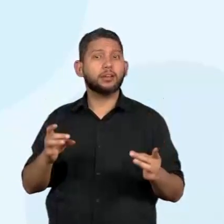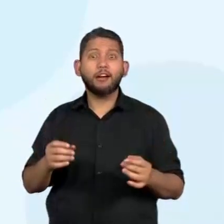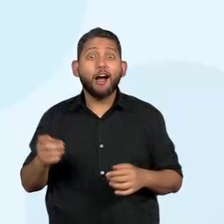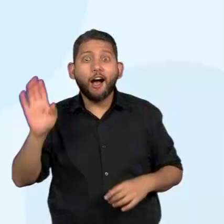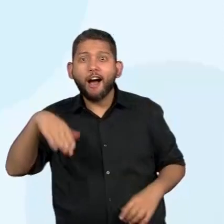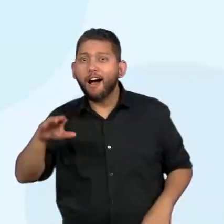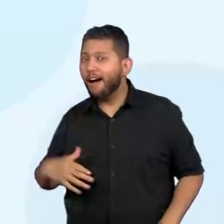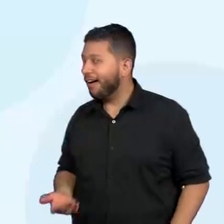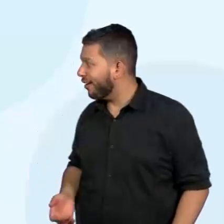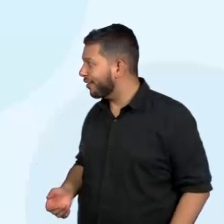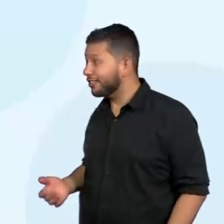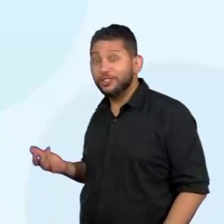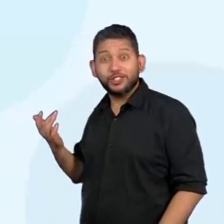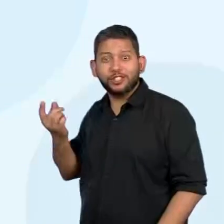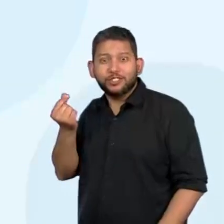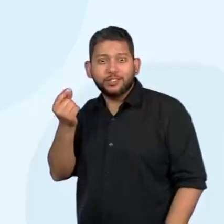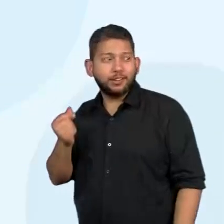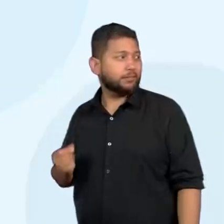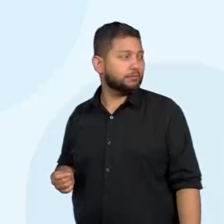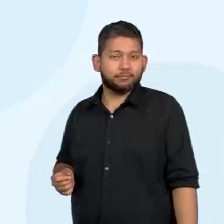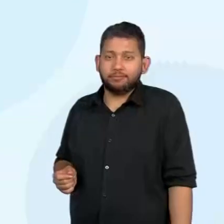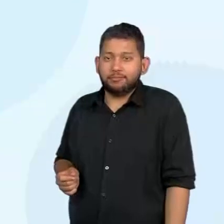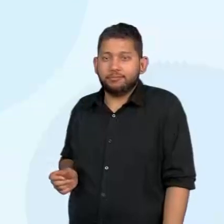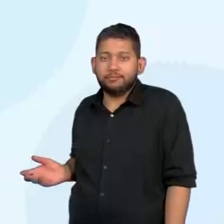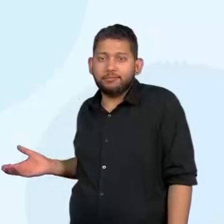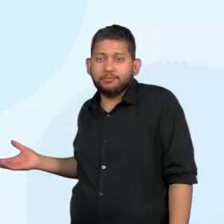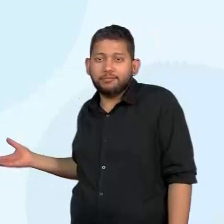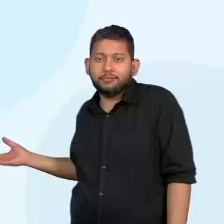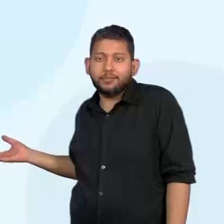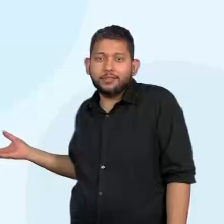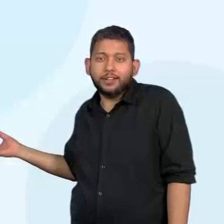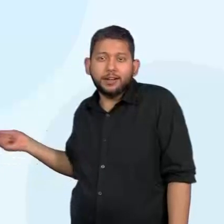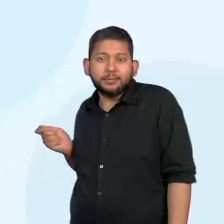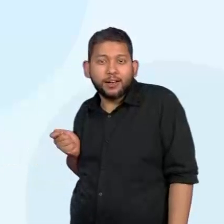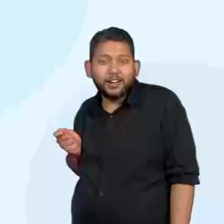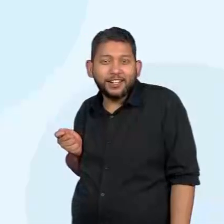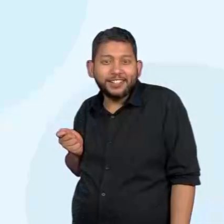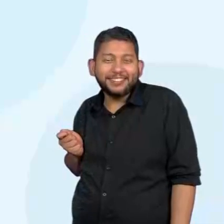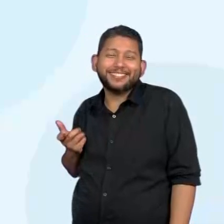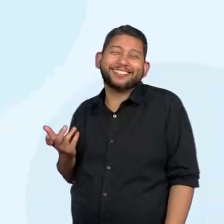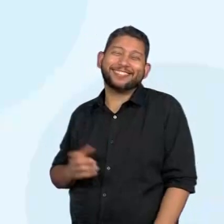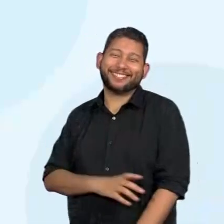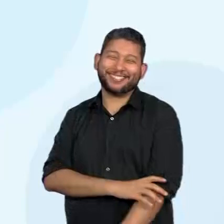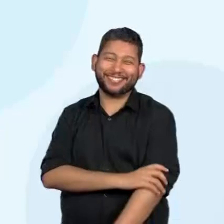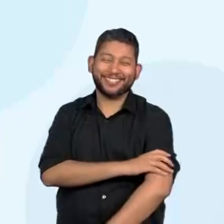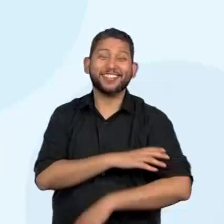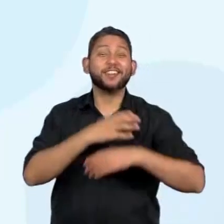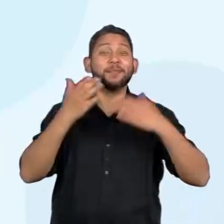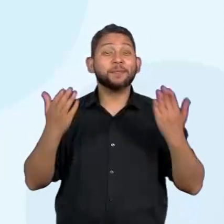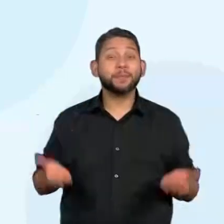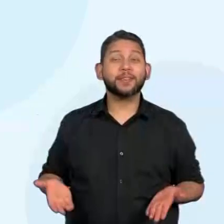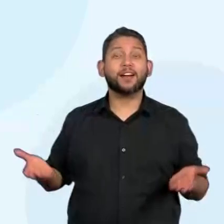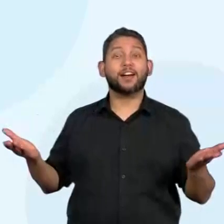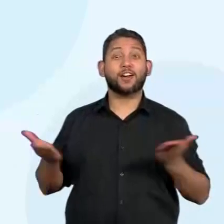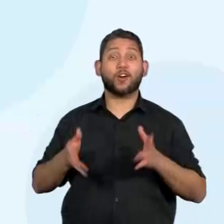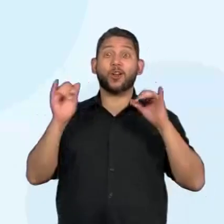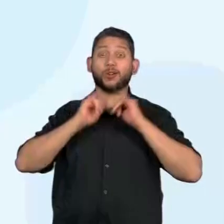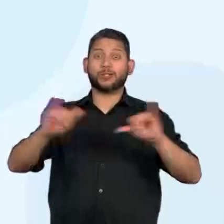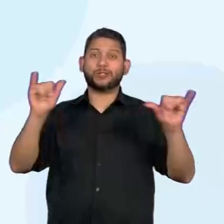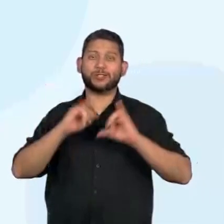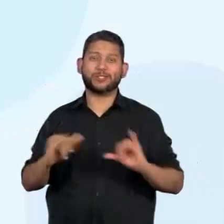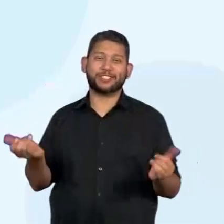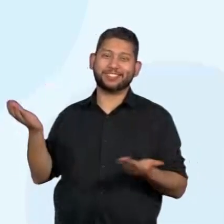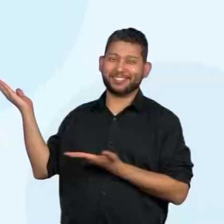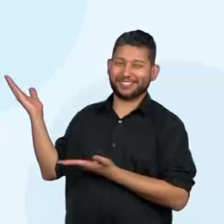olha. Pela imagem já diz que tem várias moedas de ouro aí dentro. Será que é isso mesmo? Então, vamos aí ler a notícia